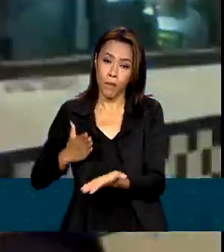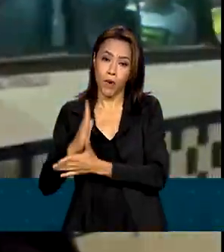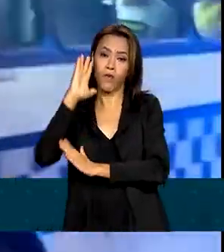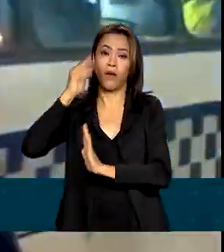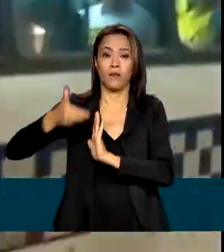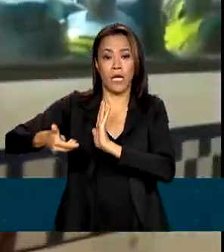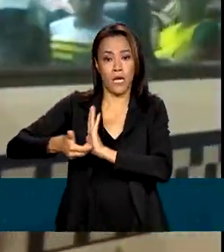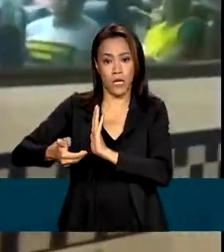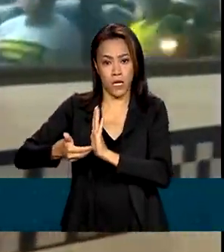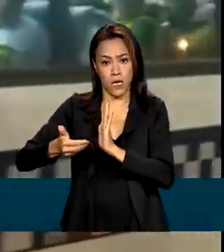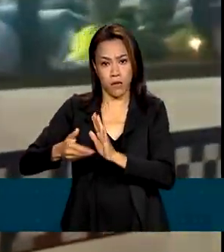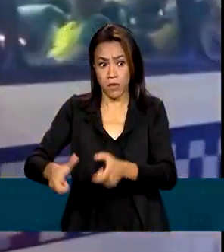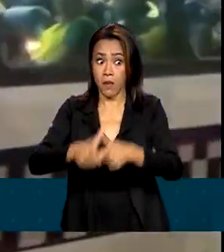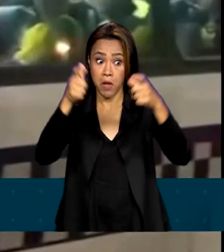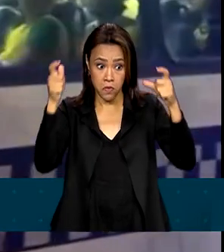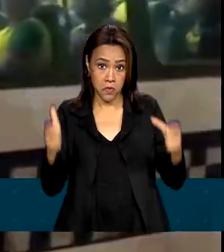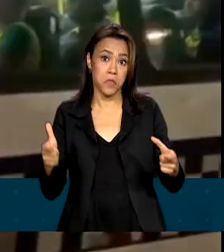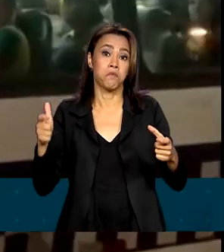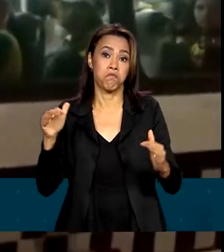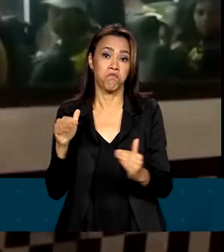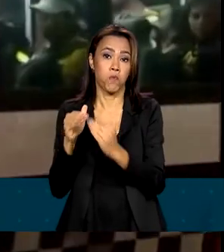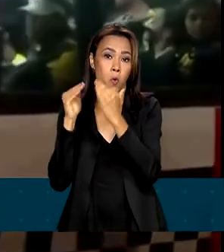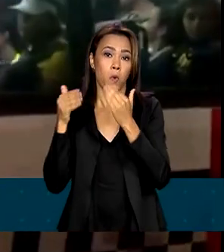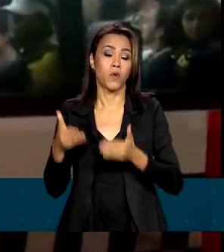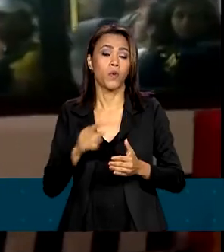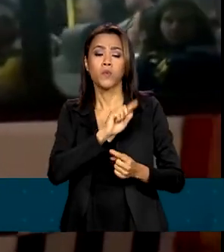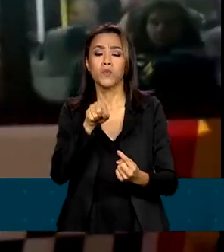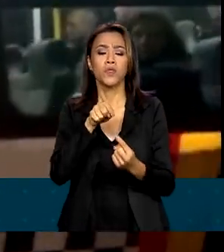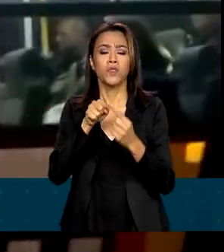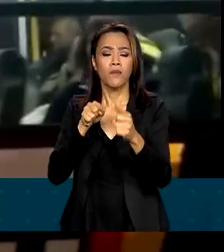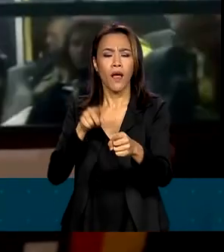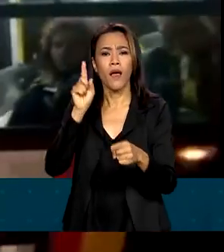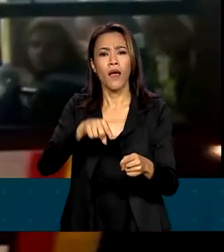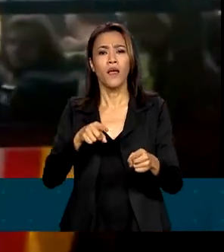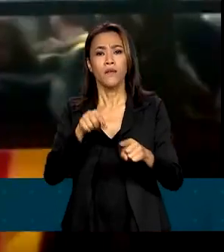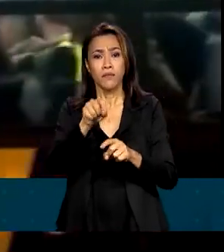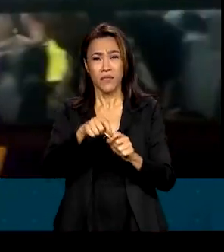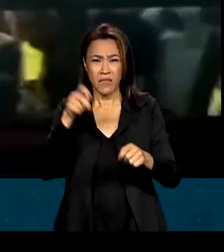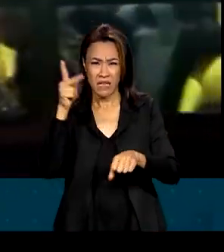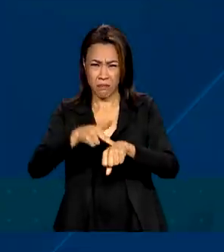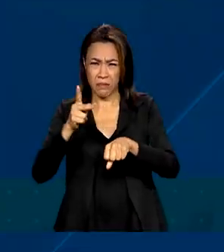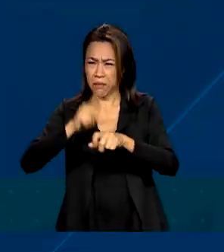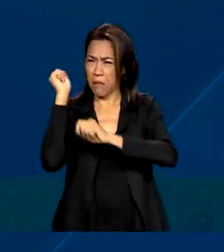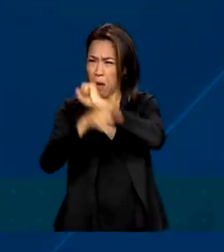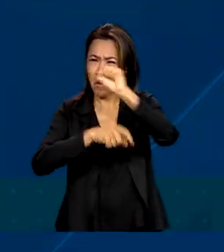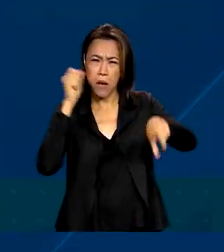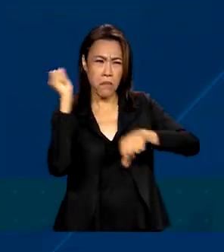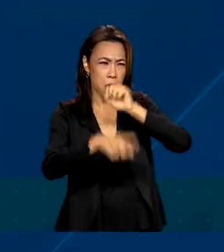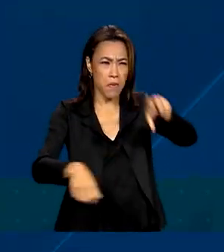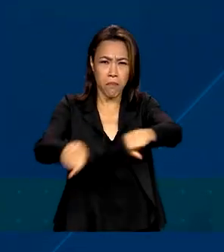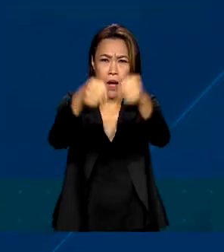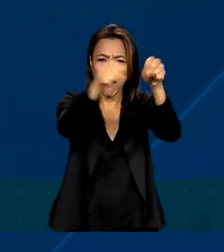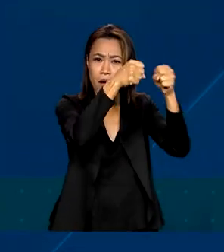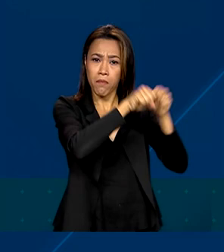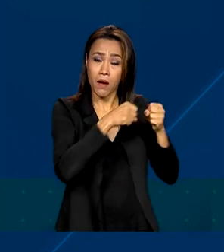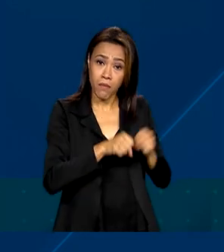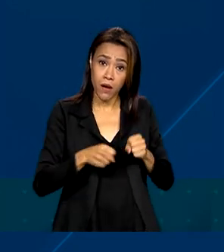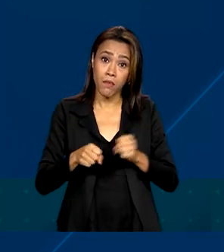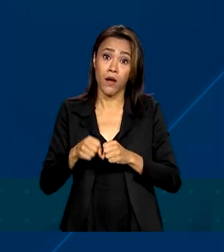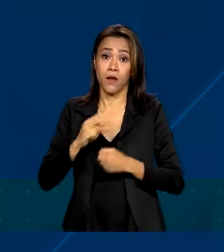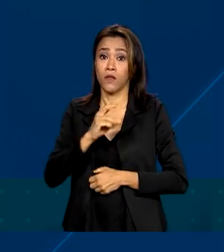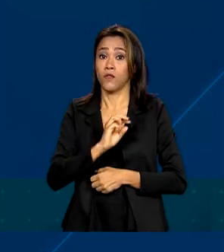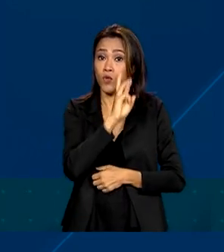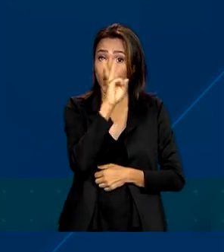unanimidade. O motivo é a invasão e a depredação das sedes dos três poderes. Mais de 1.500 pessoas